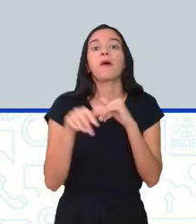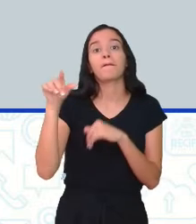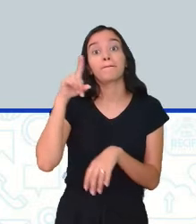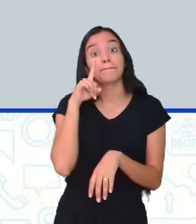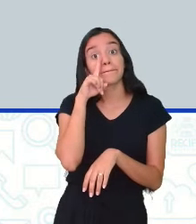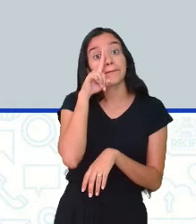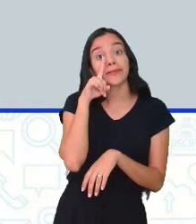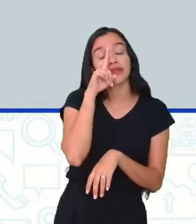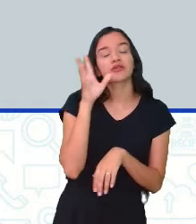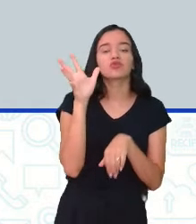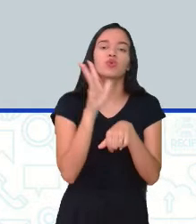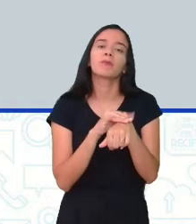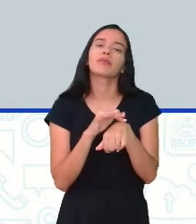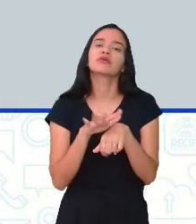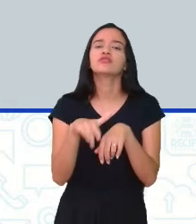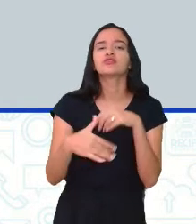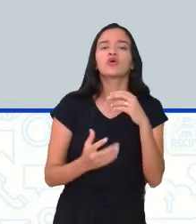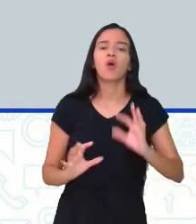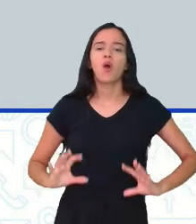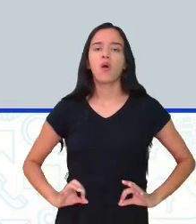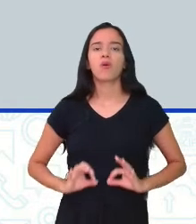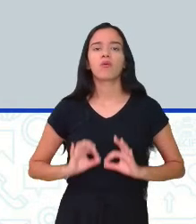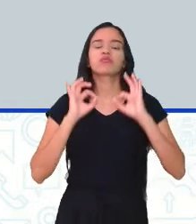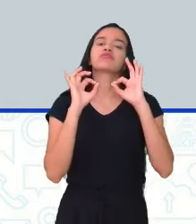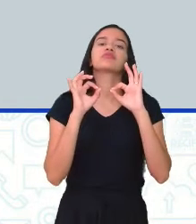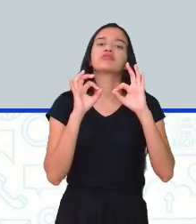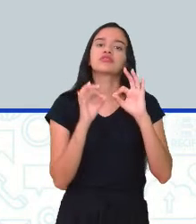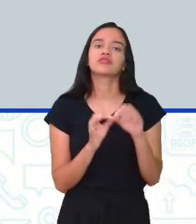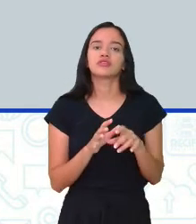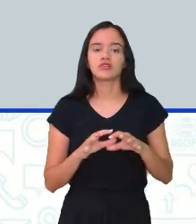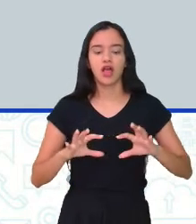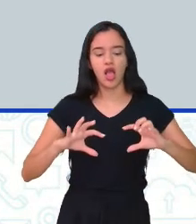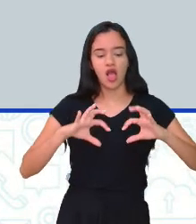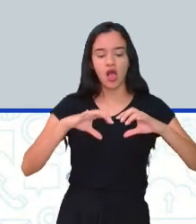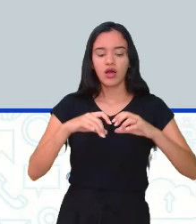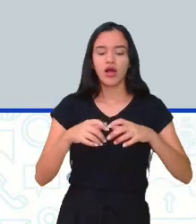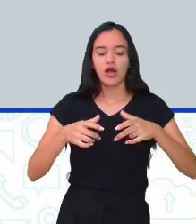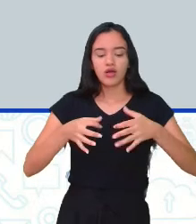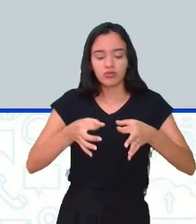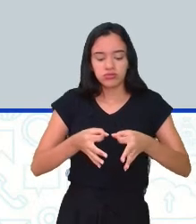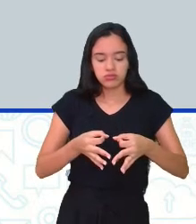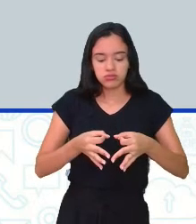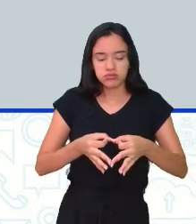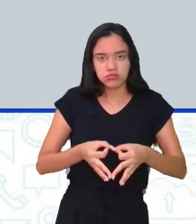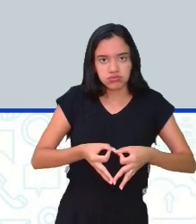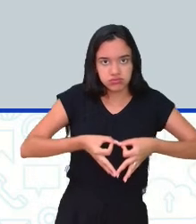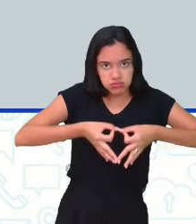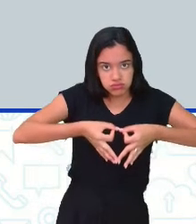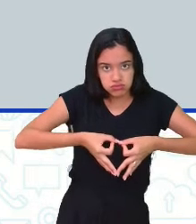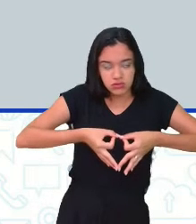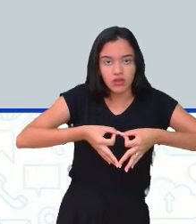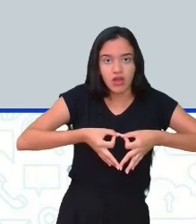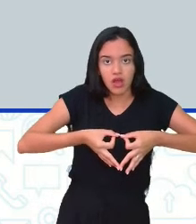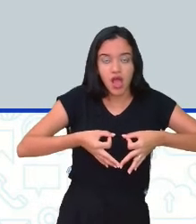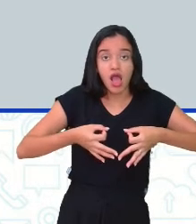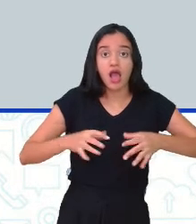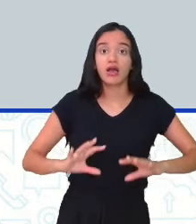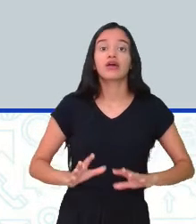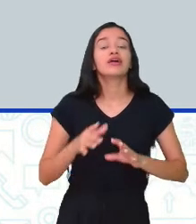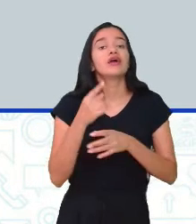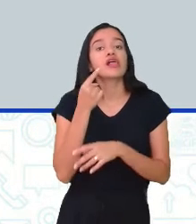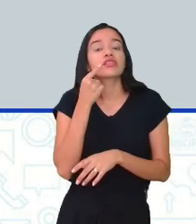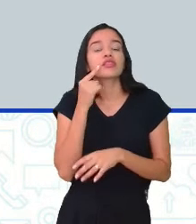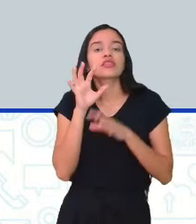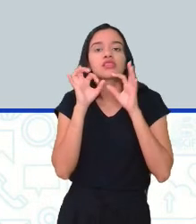para doenças como câncer do colo de útero, câncer de colo e reto, câncer de boca e